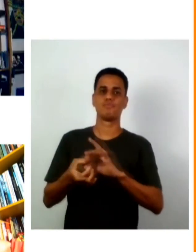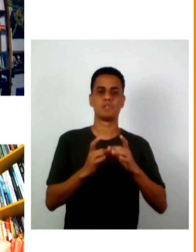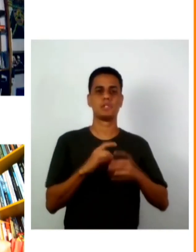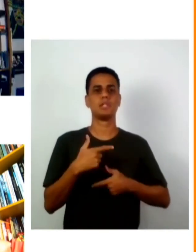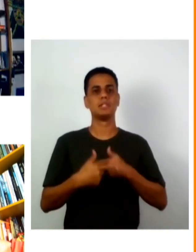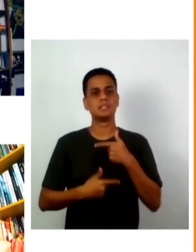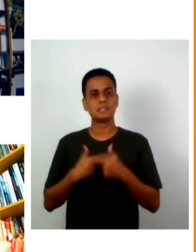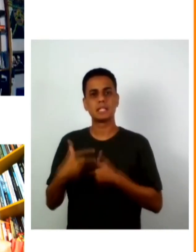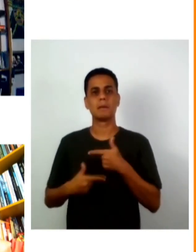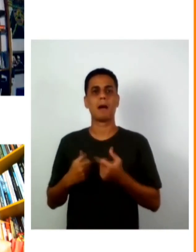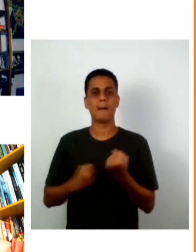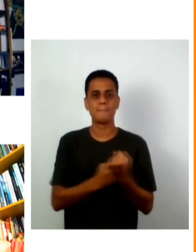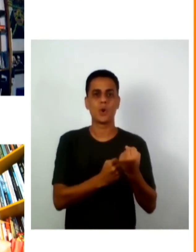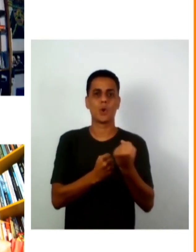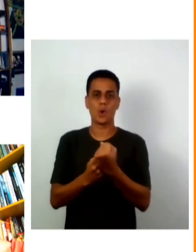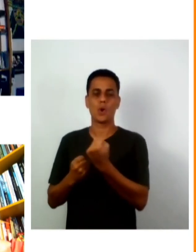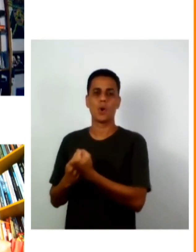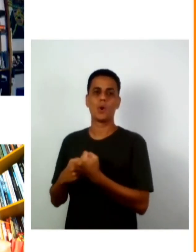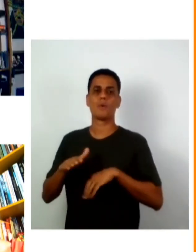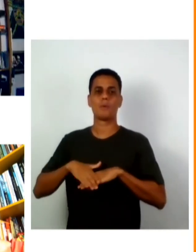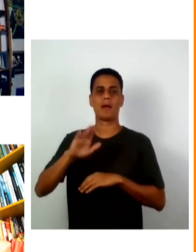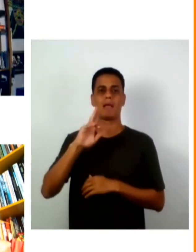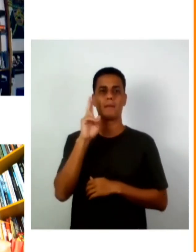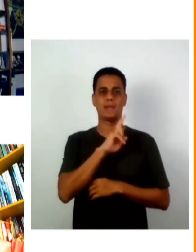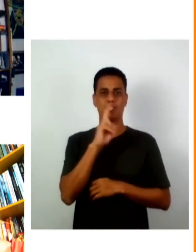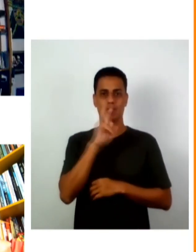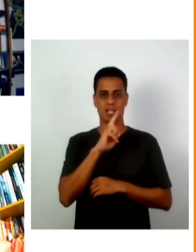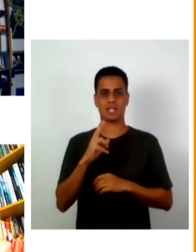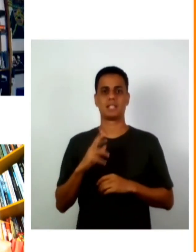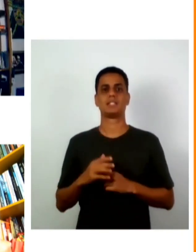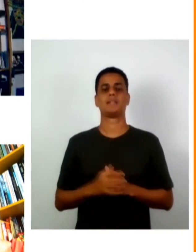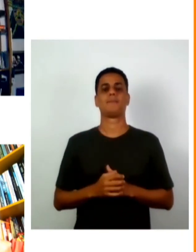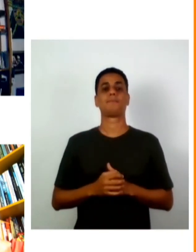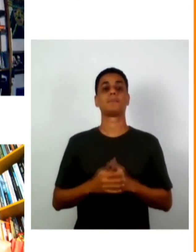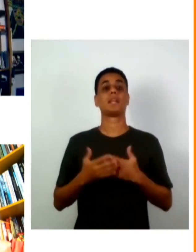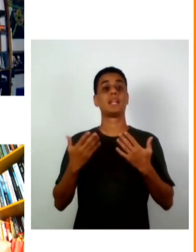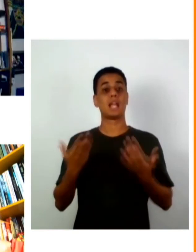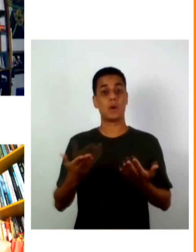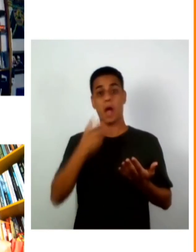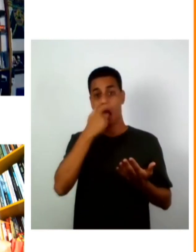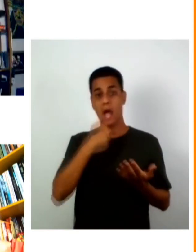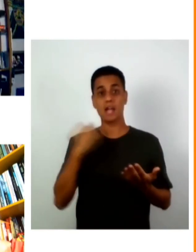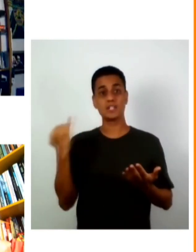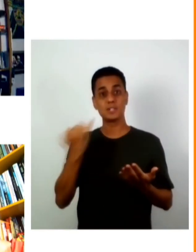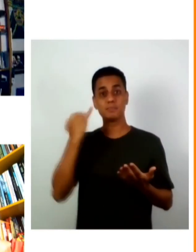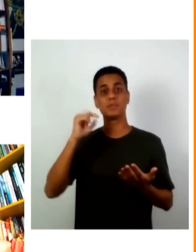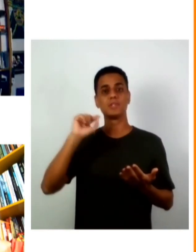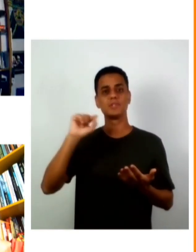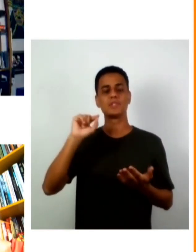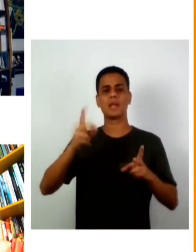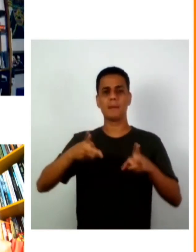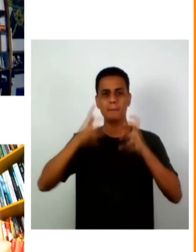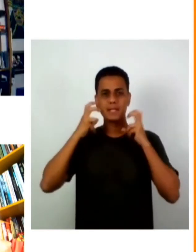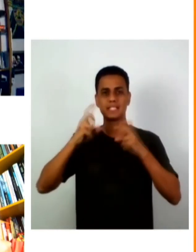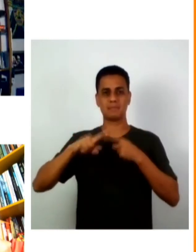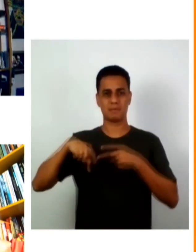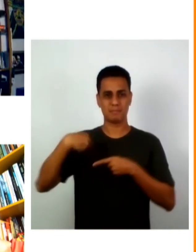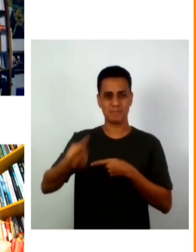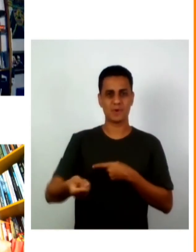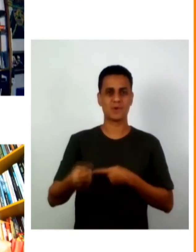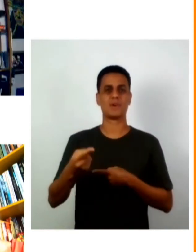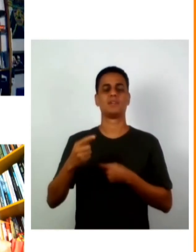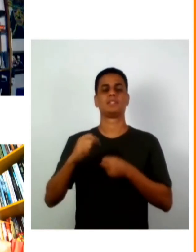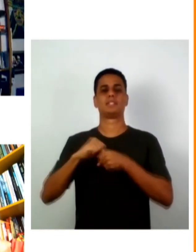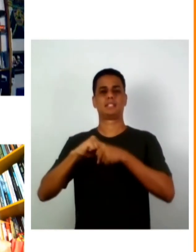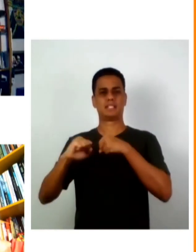apoio emergencial e por fim que eu acho que a gente precisa olhar para pós-Covid e uma coisa que já está acontecendo